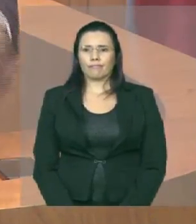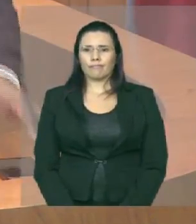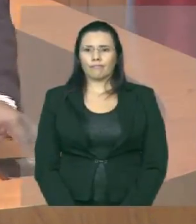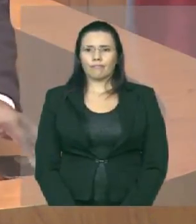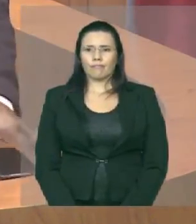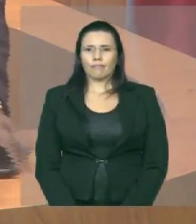Obrigado. Obrigado.